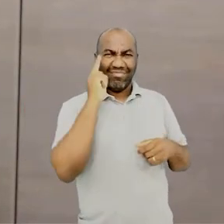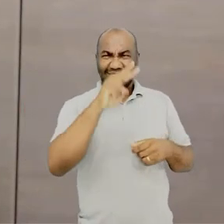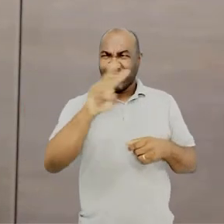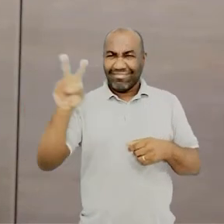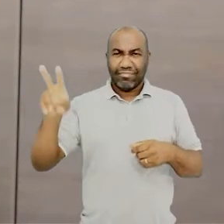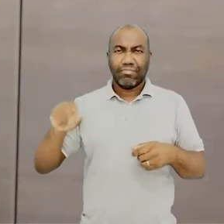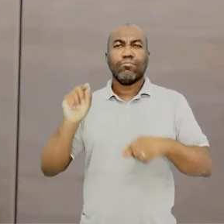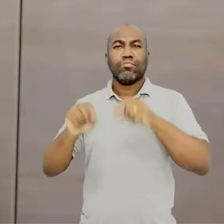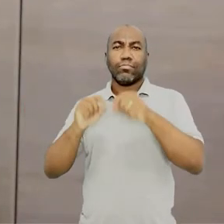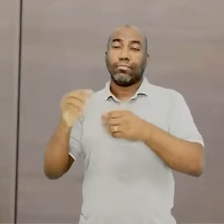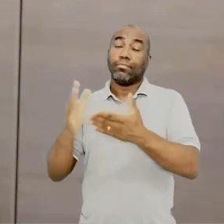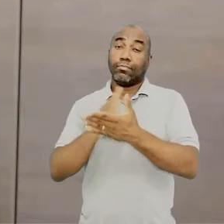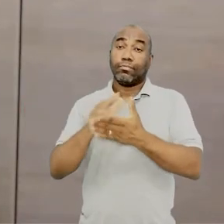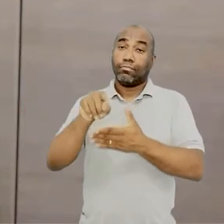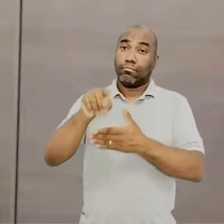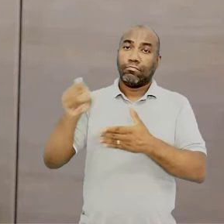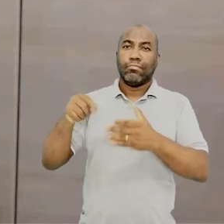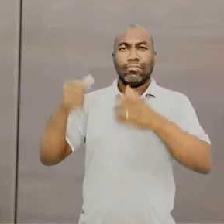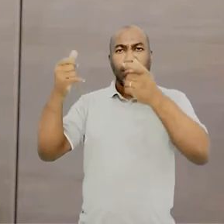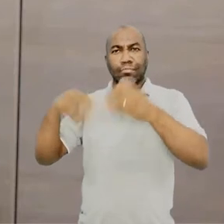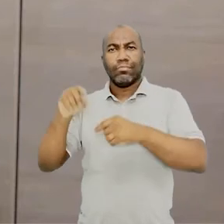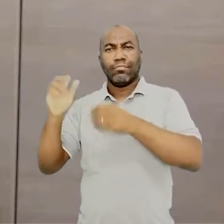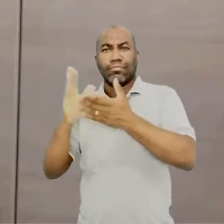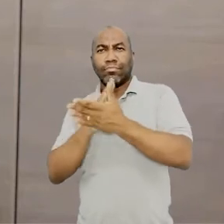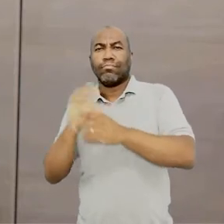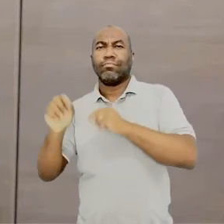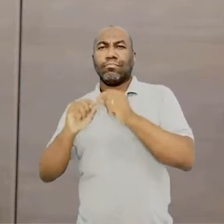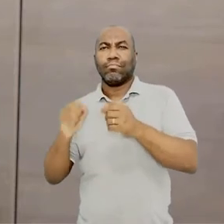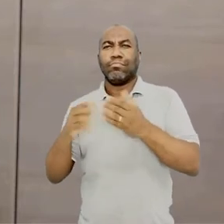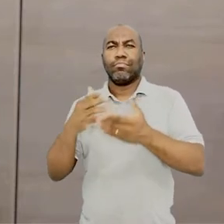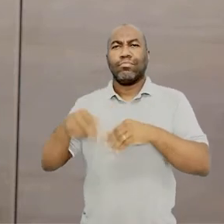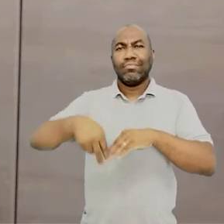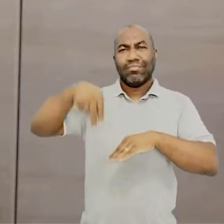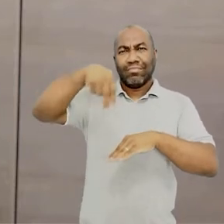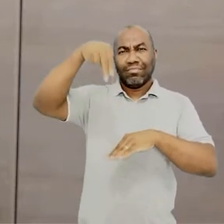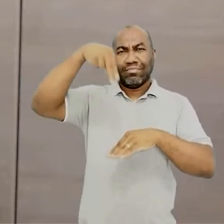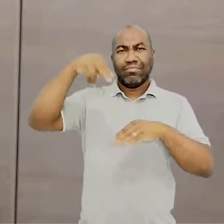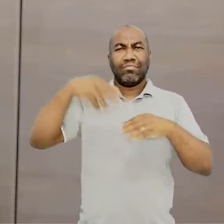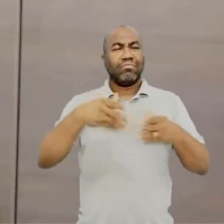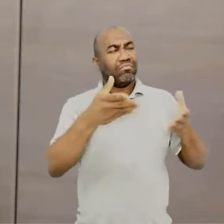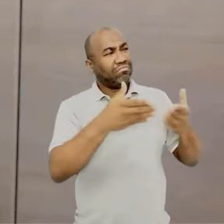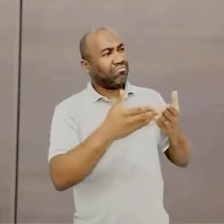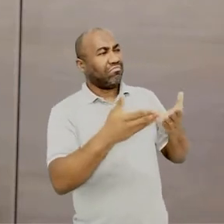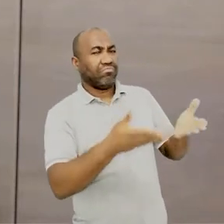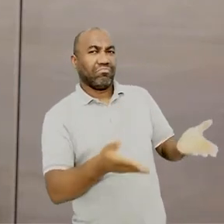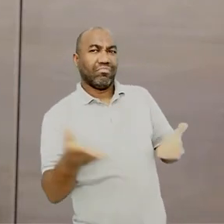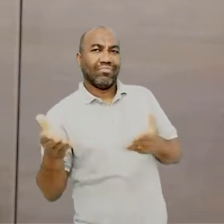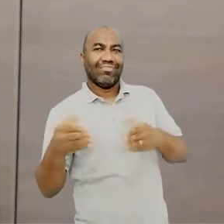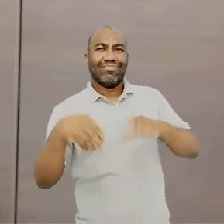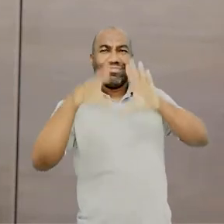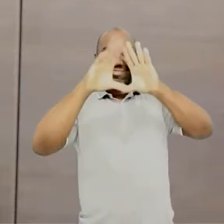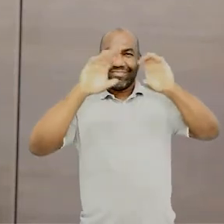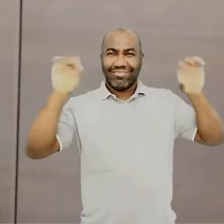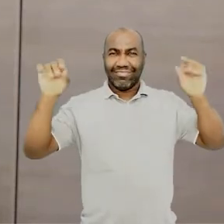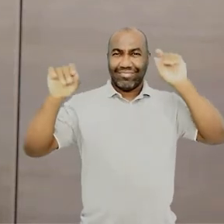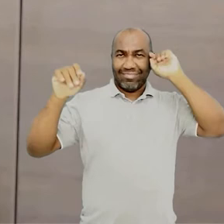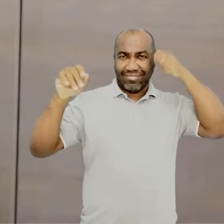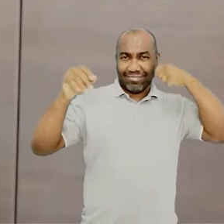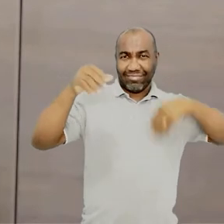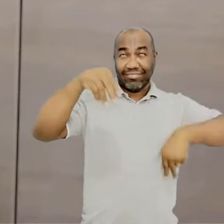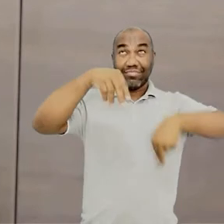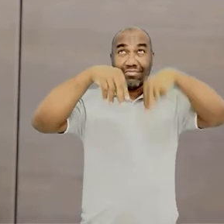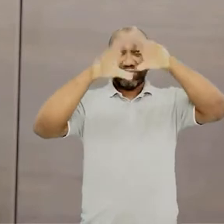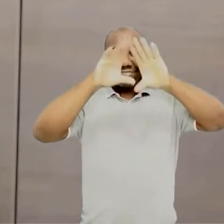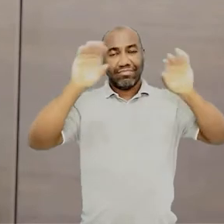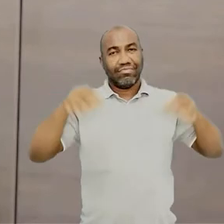de sarro, porque até um controle para a entrada no céu era com São Pedro, que era branco. E Irene preta não entra se não pedir